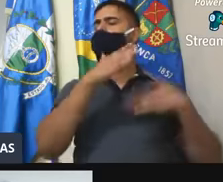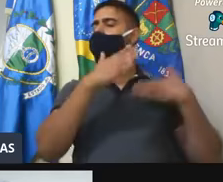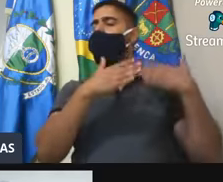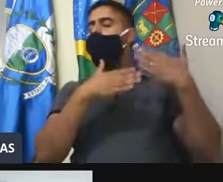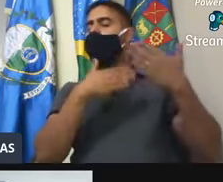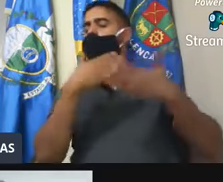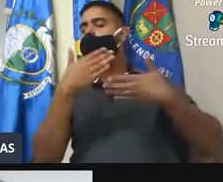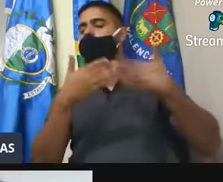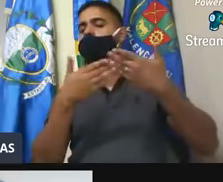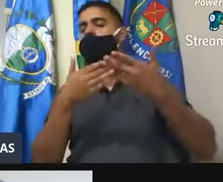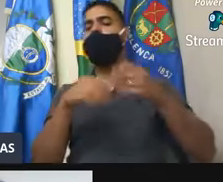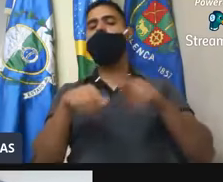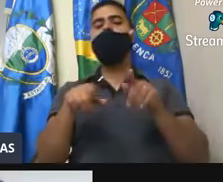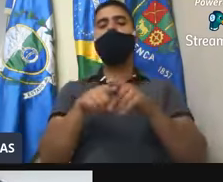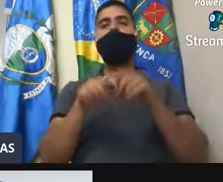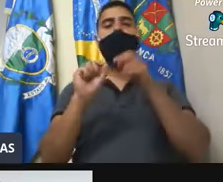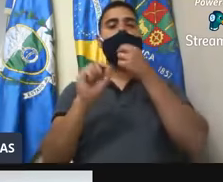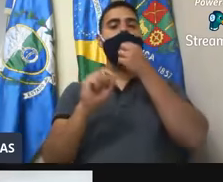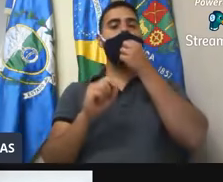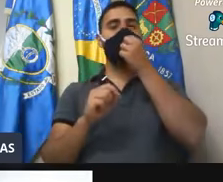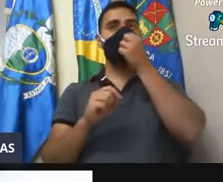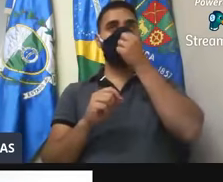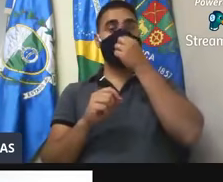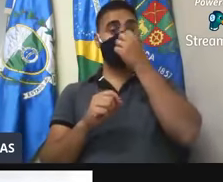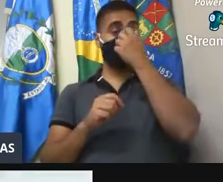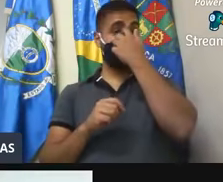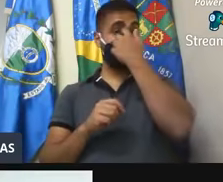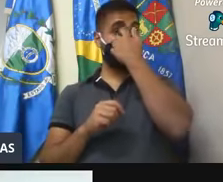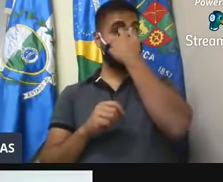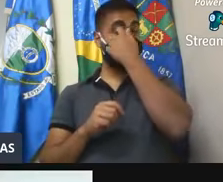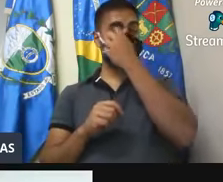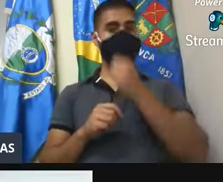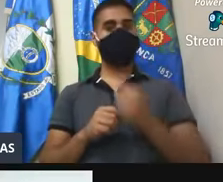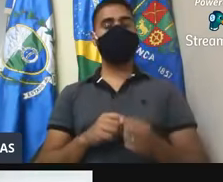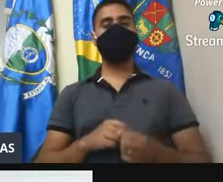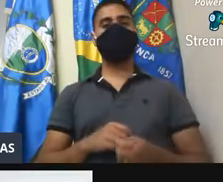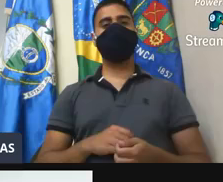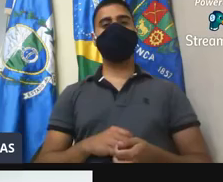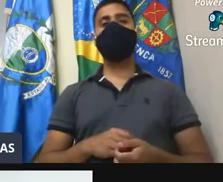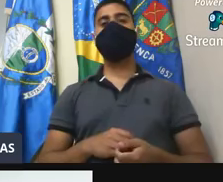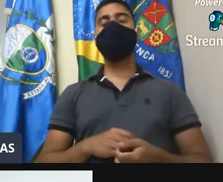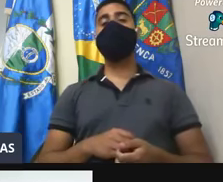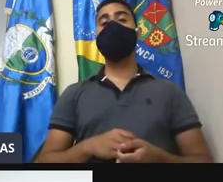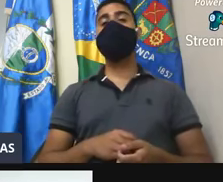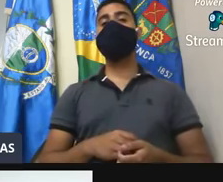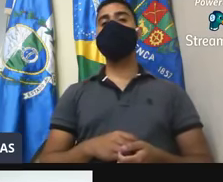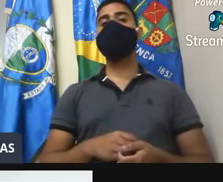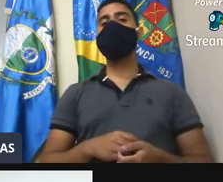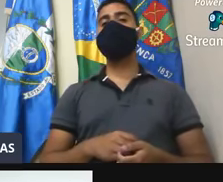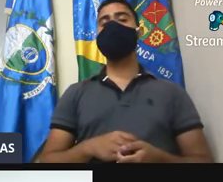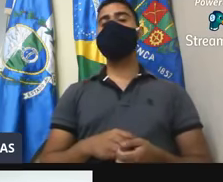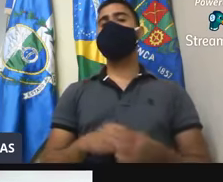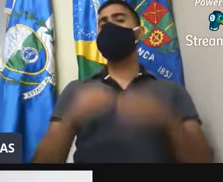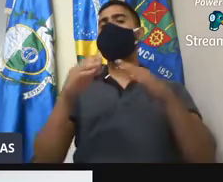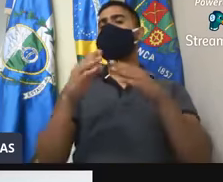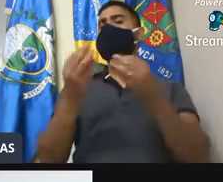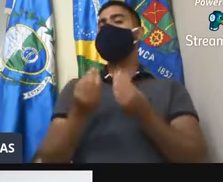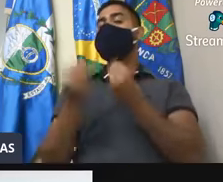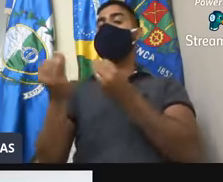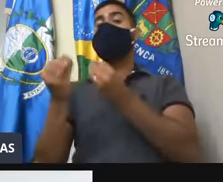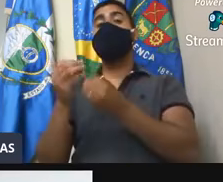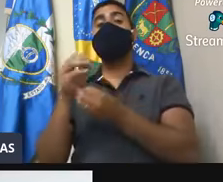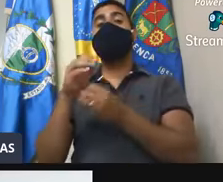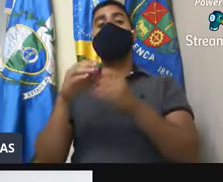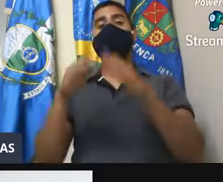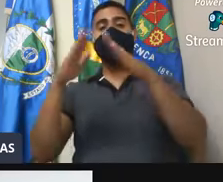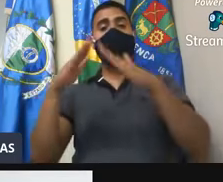algumas semanas, né, em relação à, a, a doação da, da terra da mitra lá dos morros